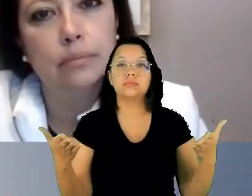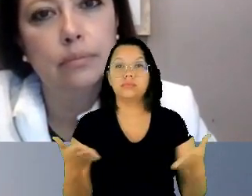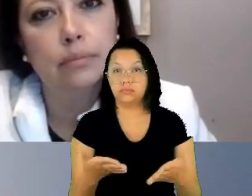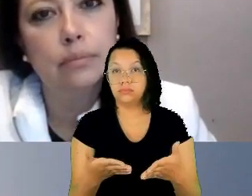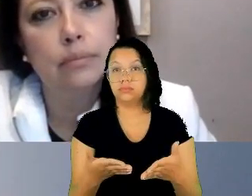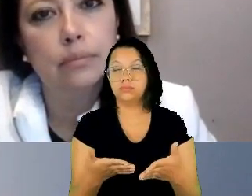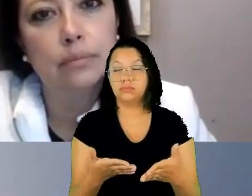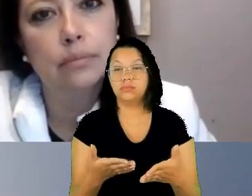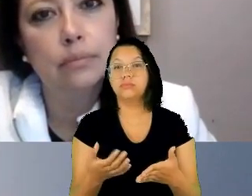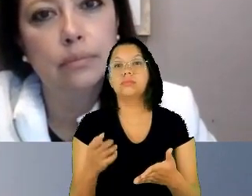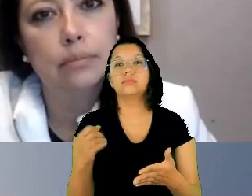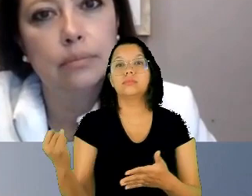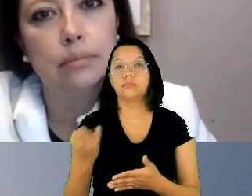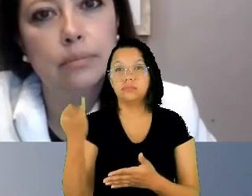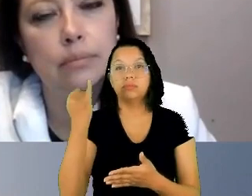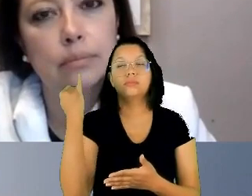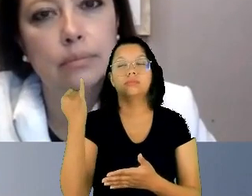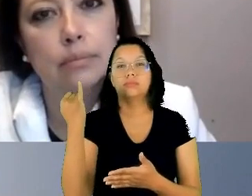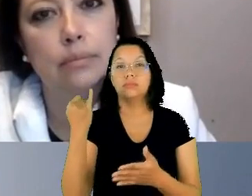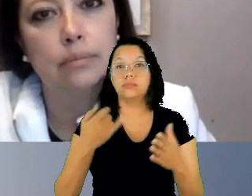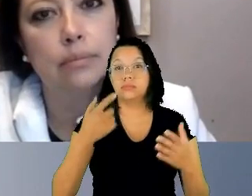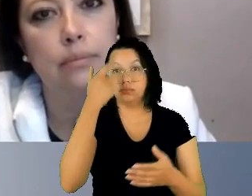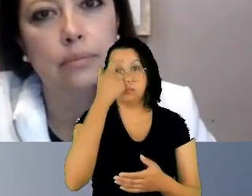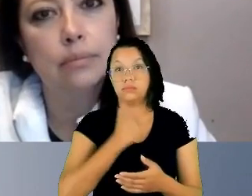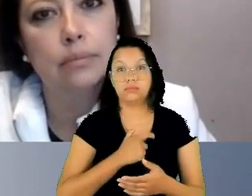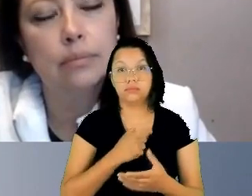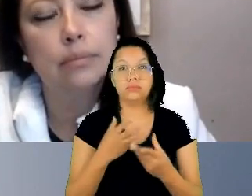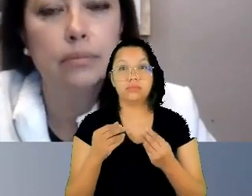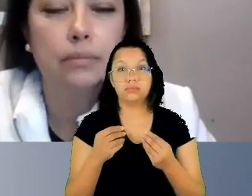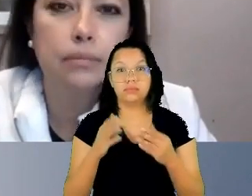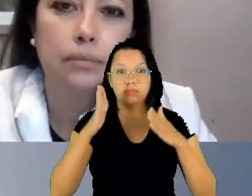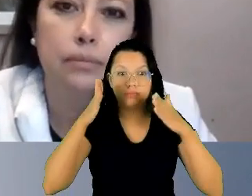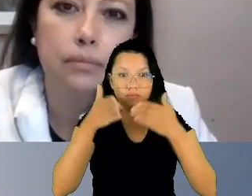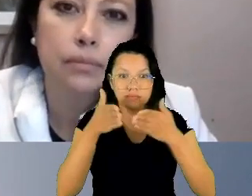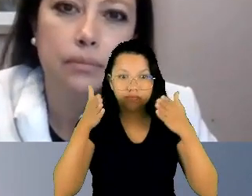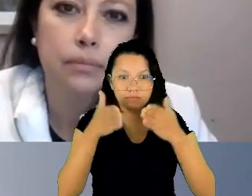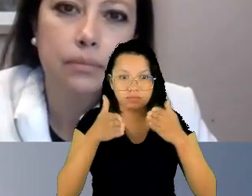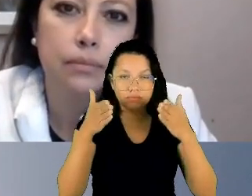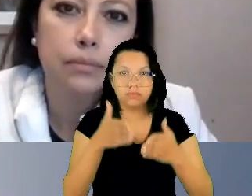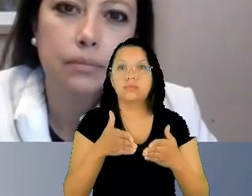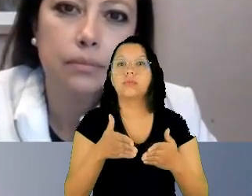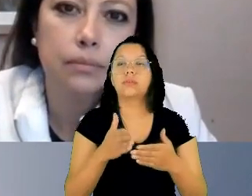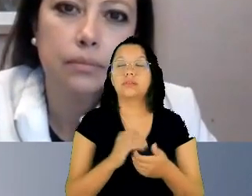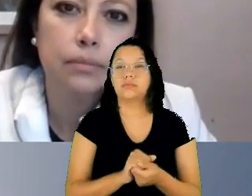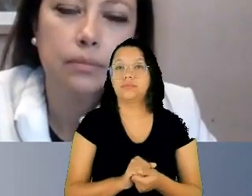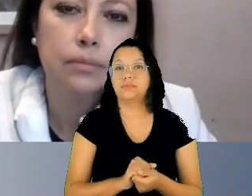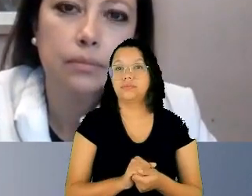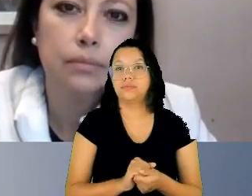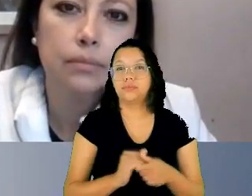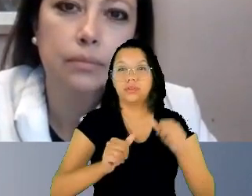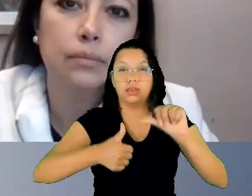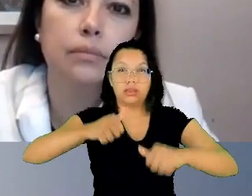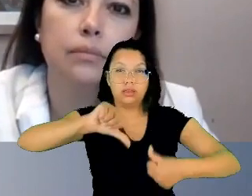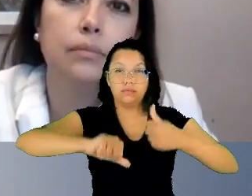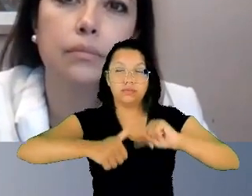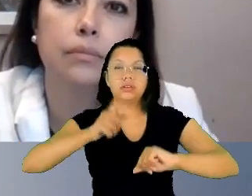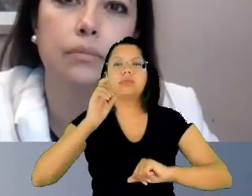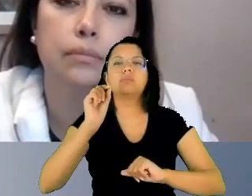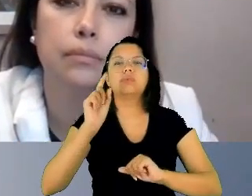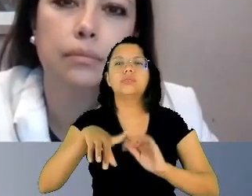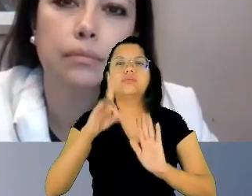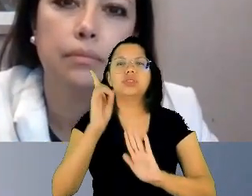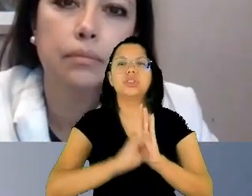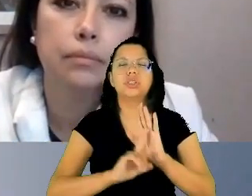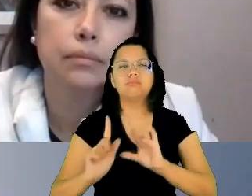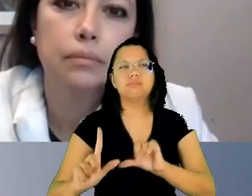eu sou bastante obsessiva com a precisão de avaliar qual é o direito em tela, o que integra esse direito, quais são